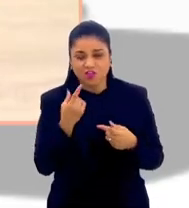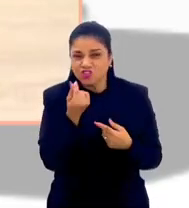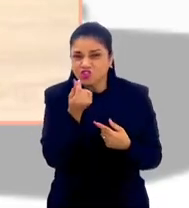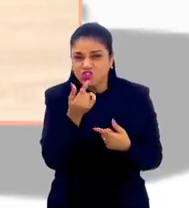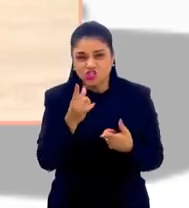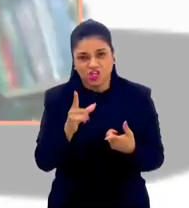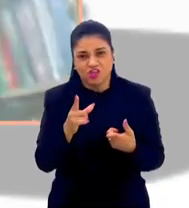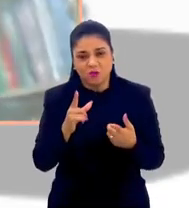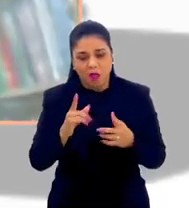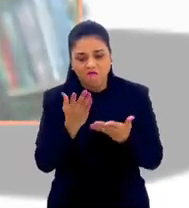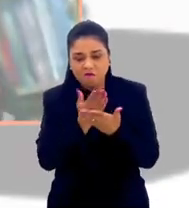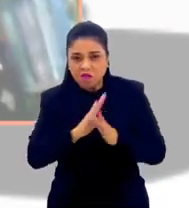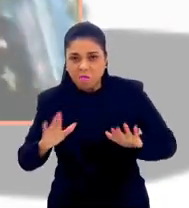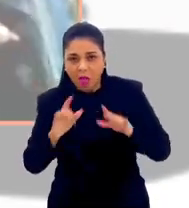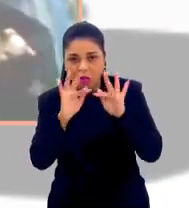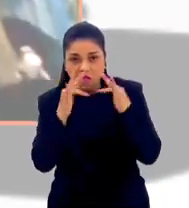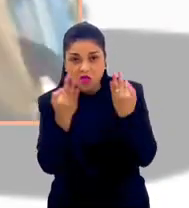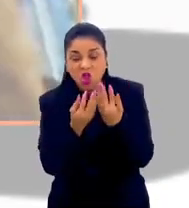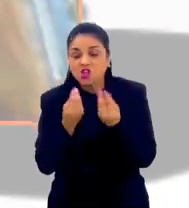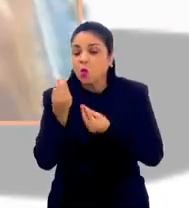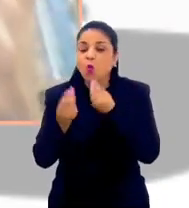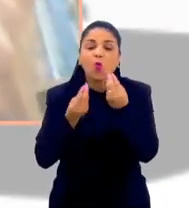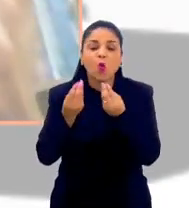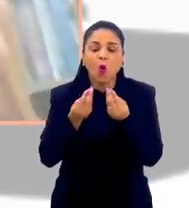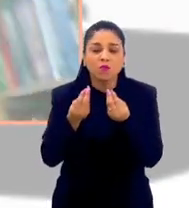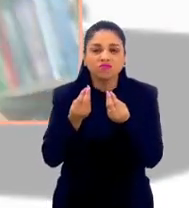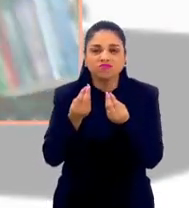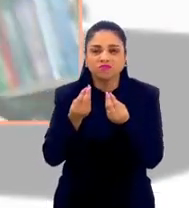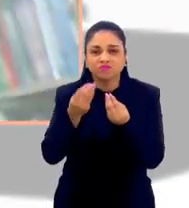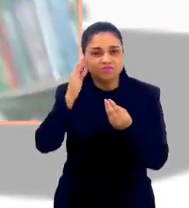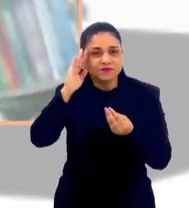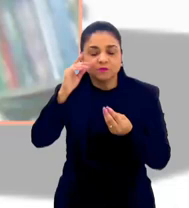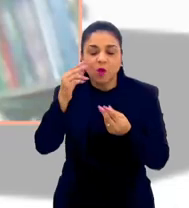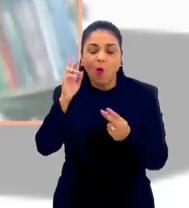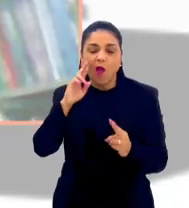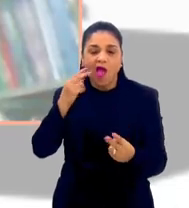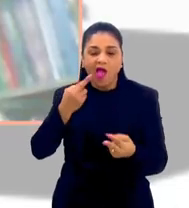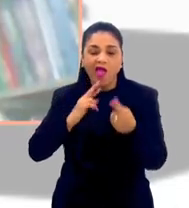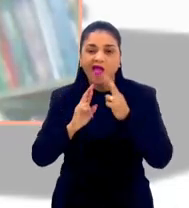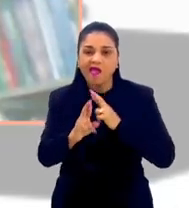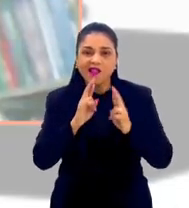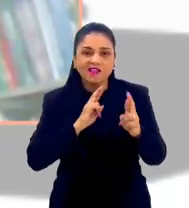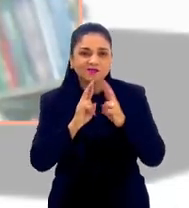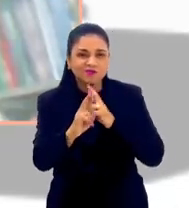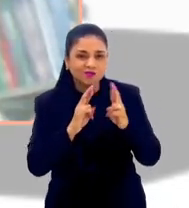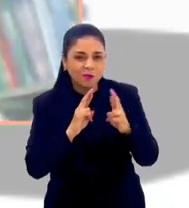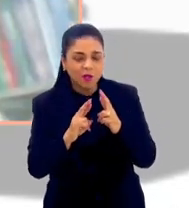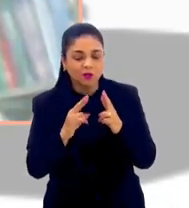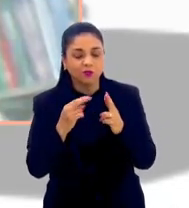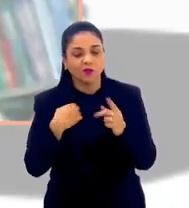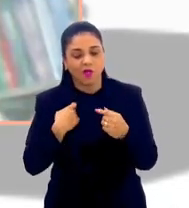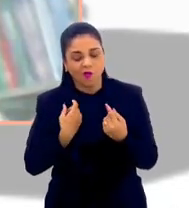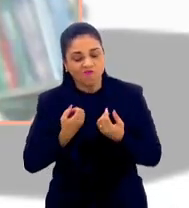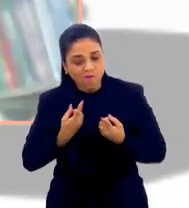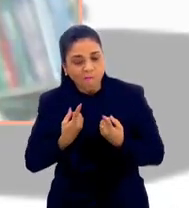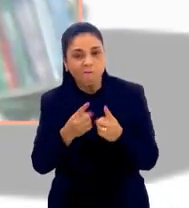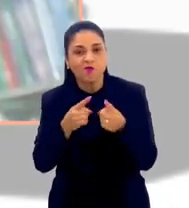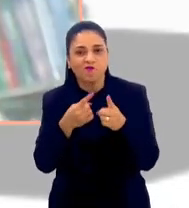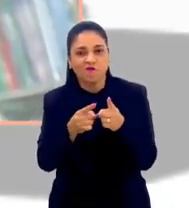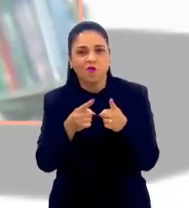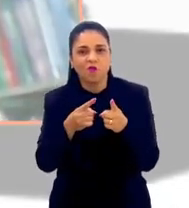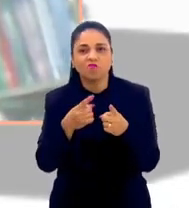O problema é o como a gente se relaciona. E essa é uma grande provocação que eu deixo. Dinheiro traz